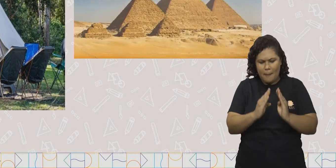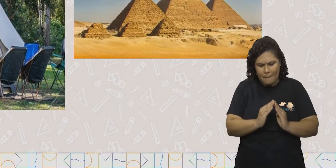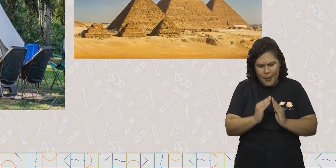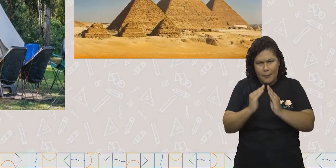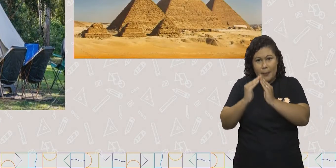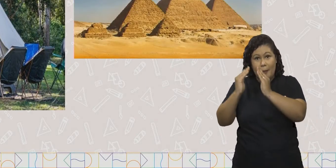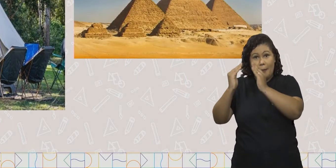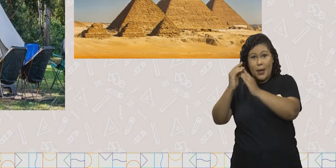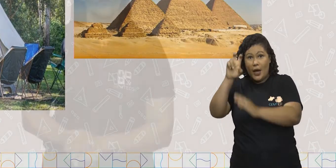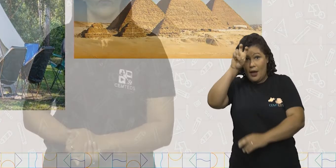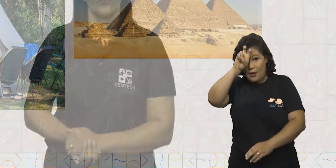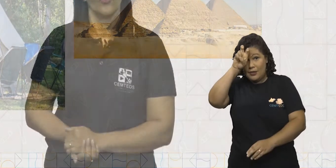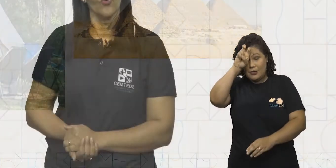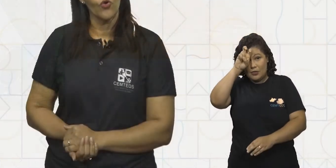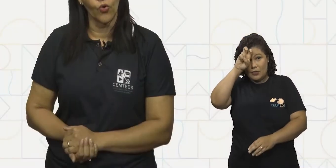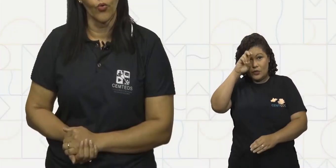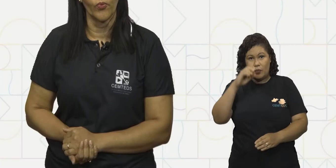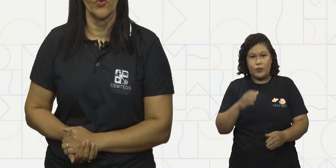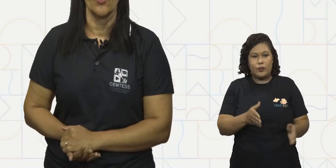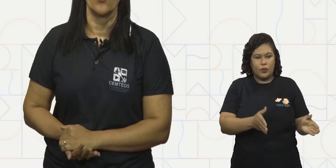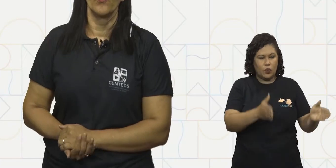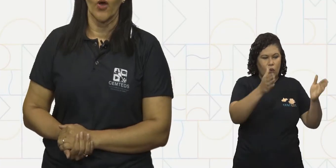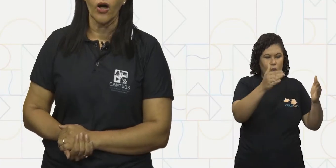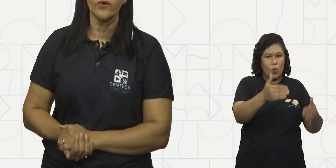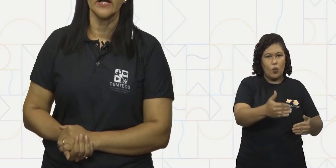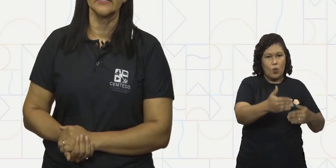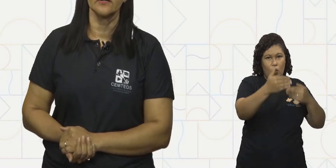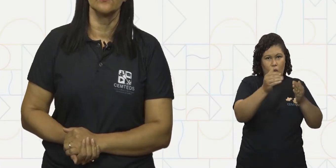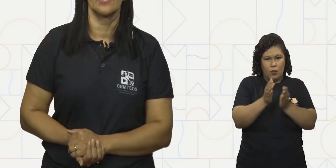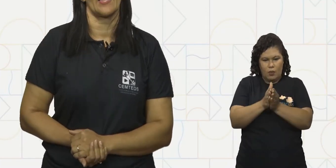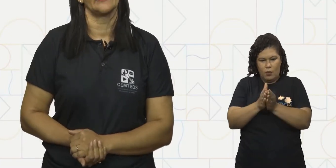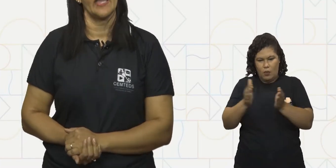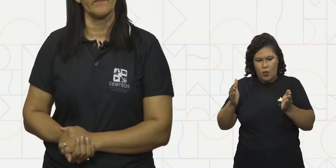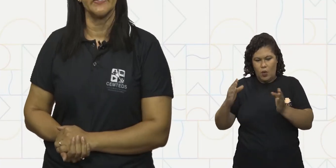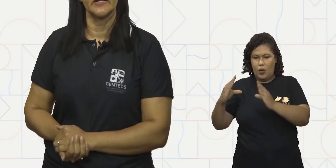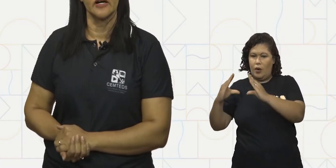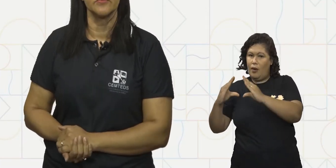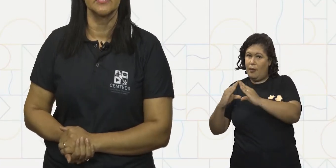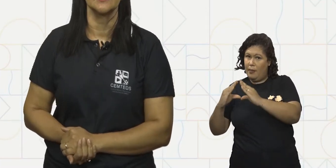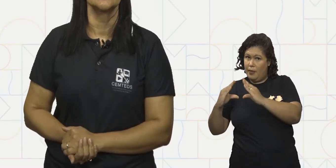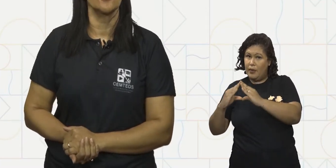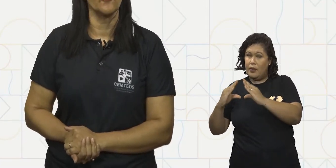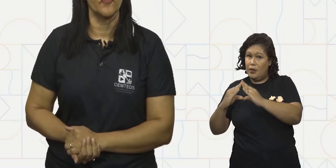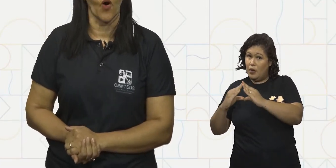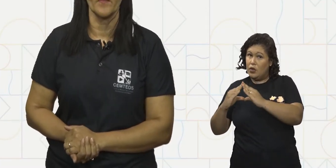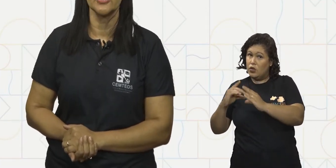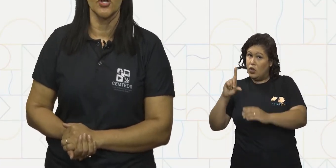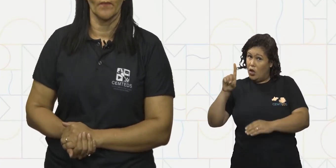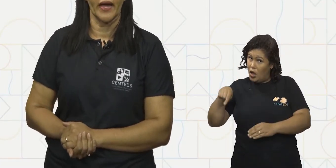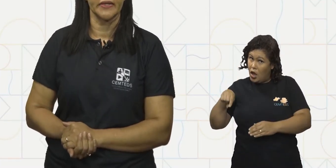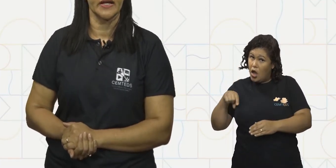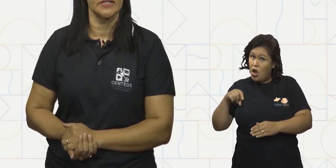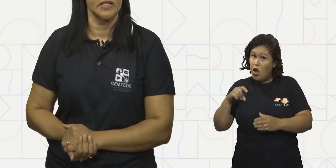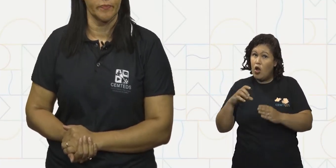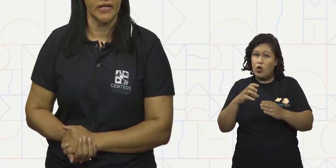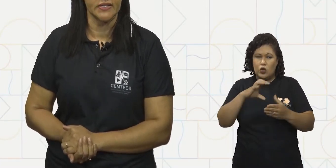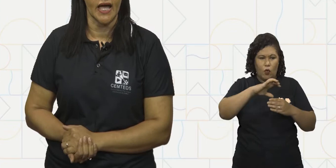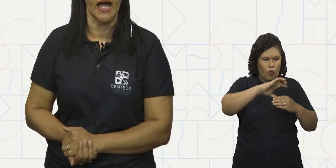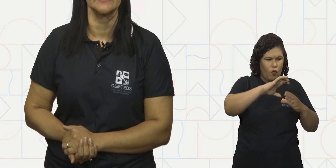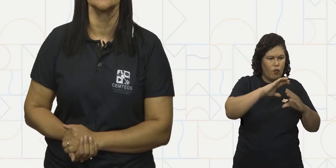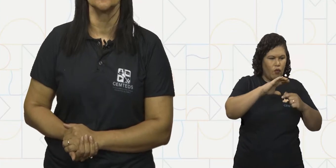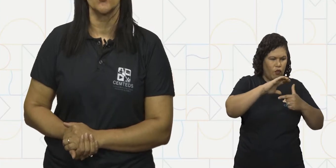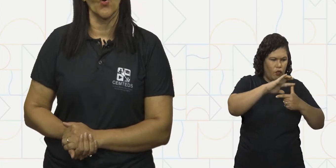pirâmides do Egito. O cubo, o bloco retangular e a pirâmides são formas geométricas